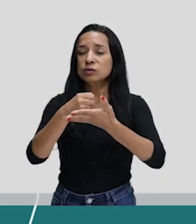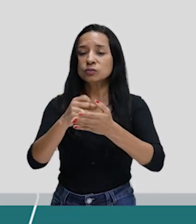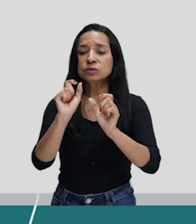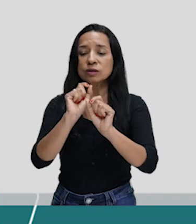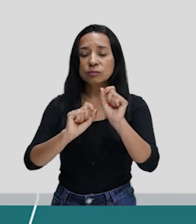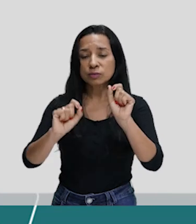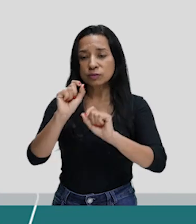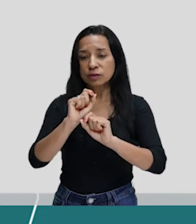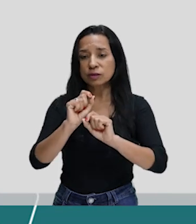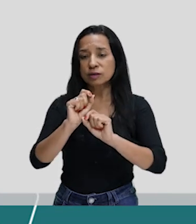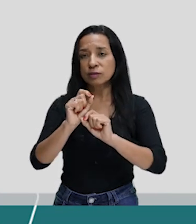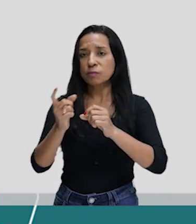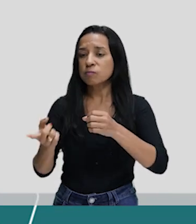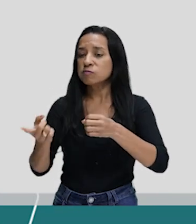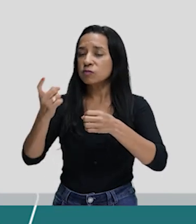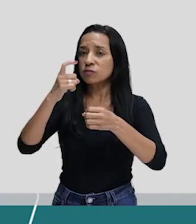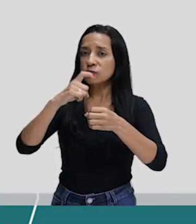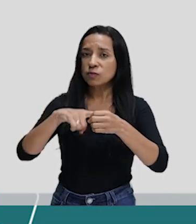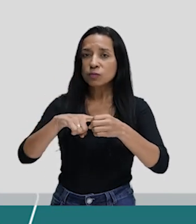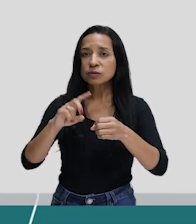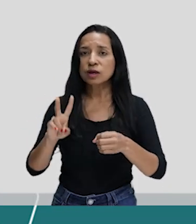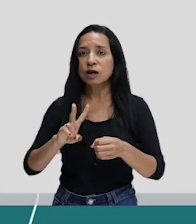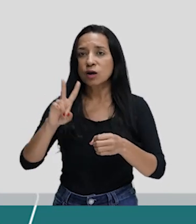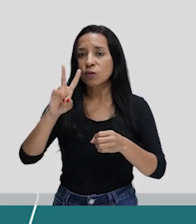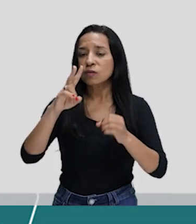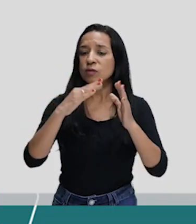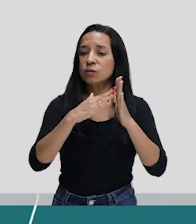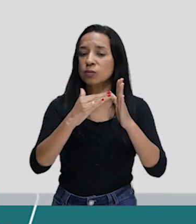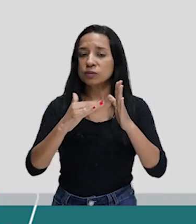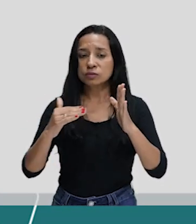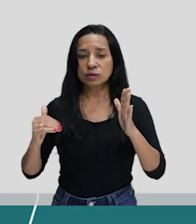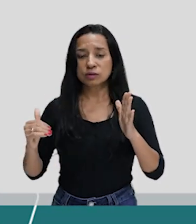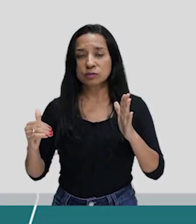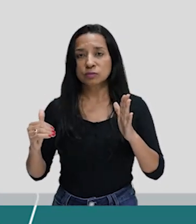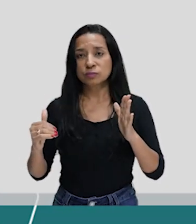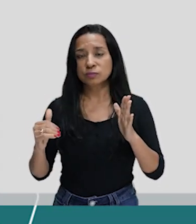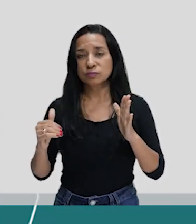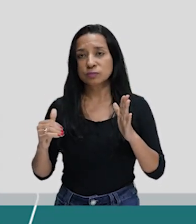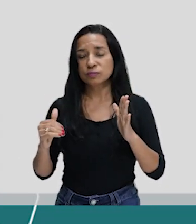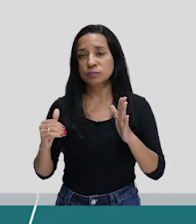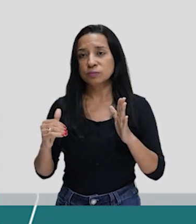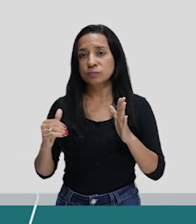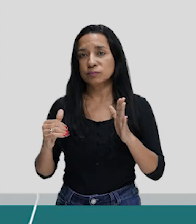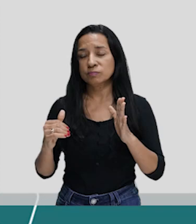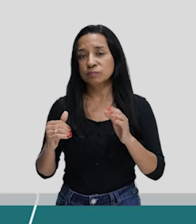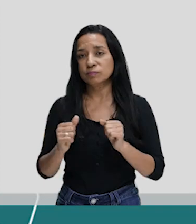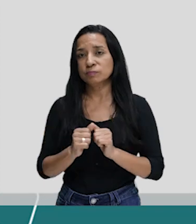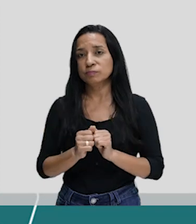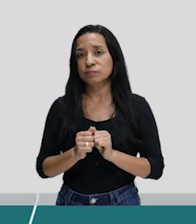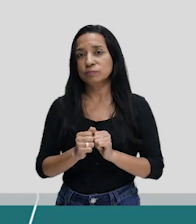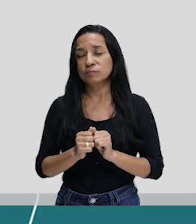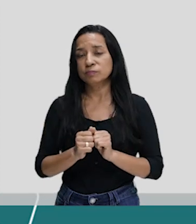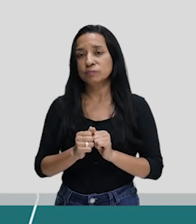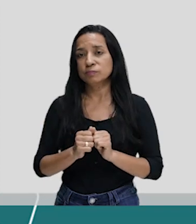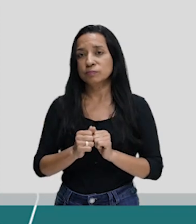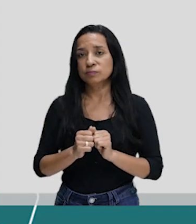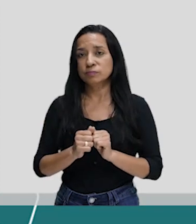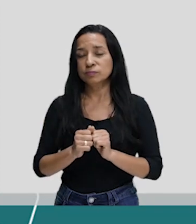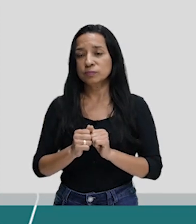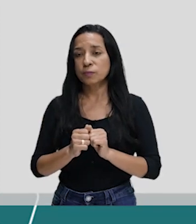a recuperação do valor estético. Não, gente, no